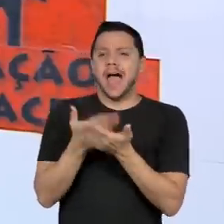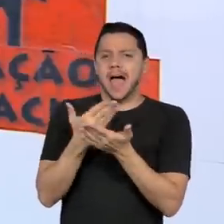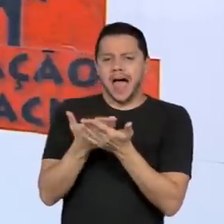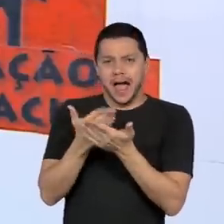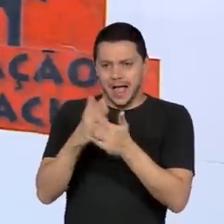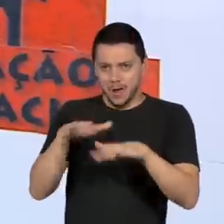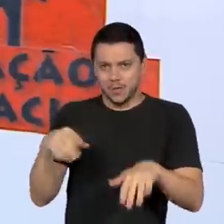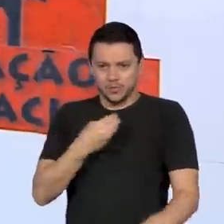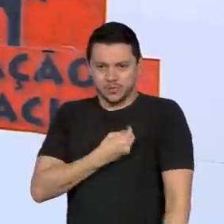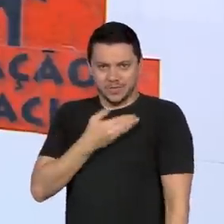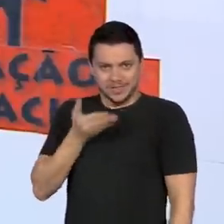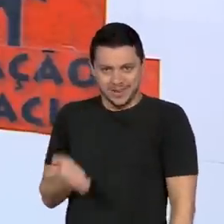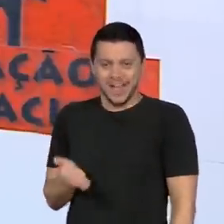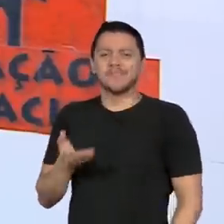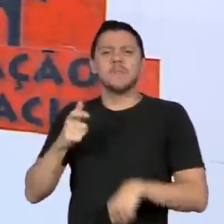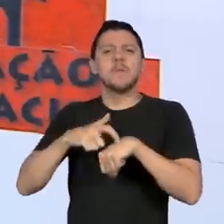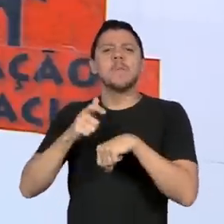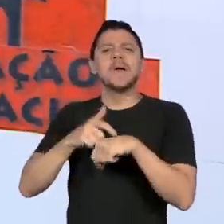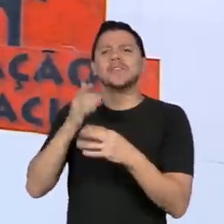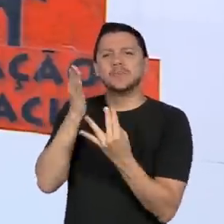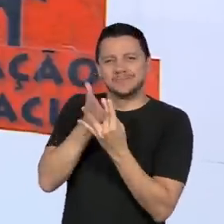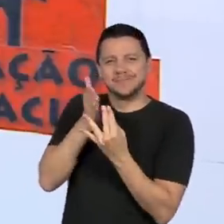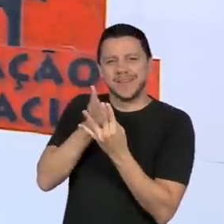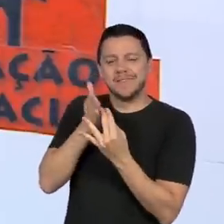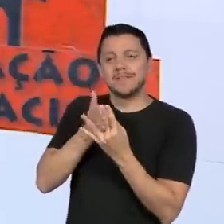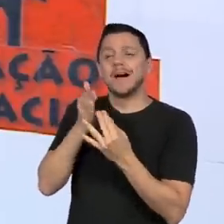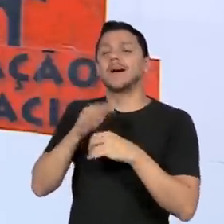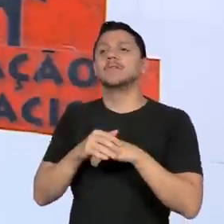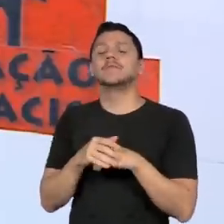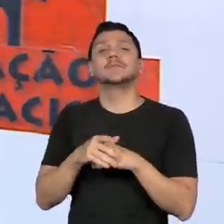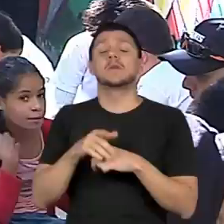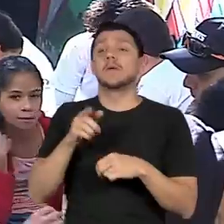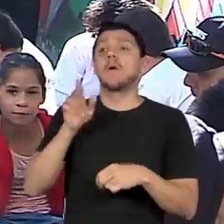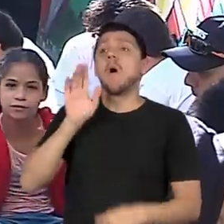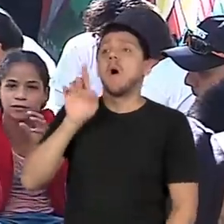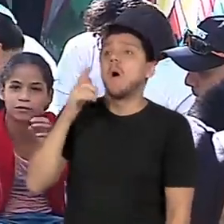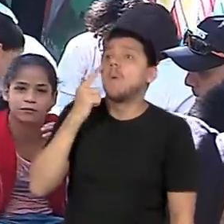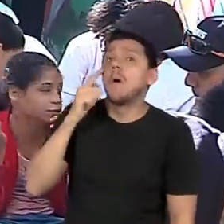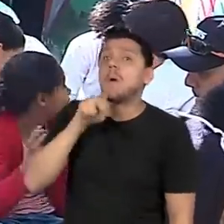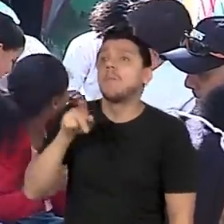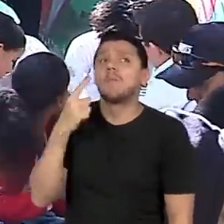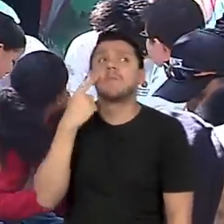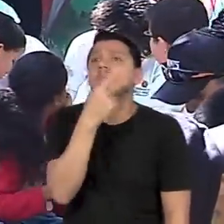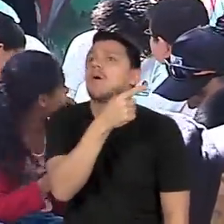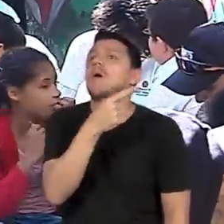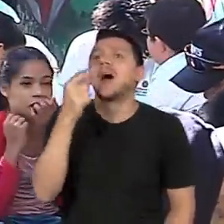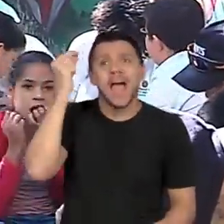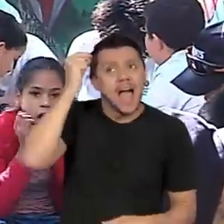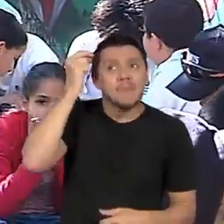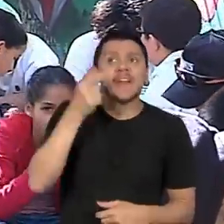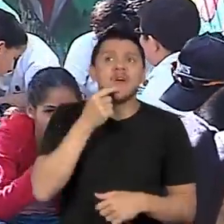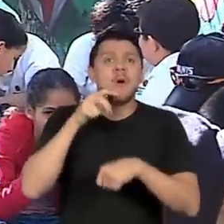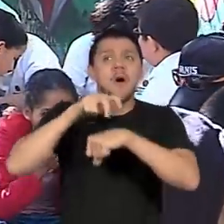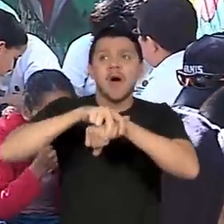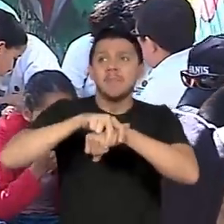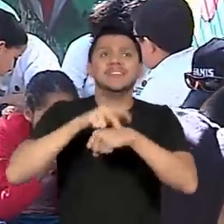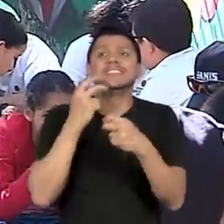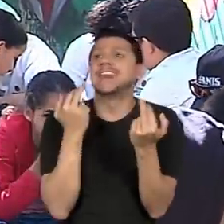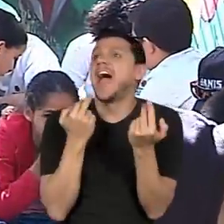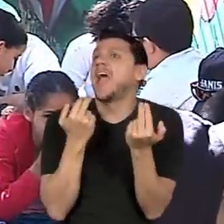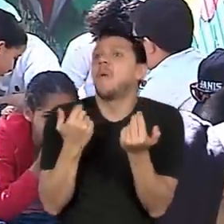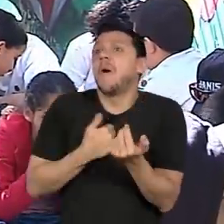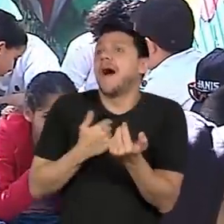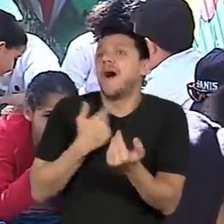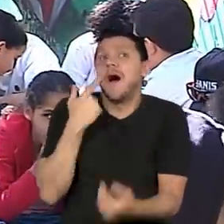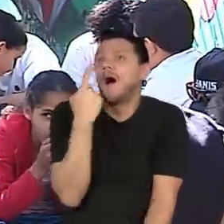procurou e falou, olha só, professor, o cabelo do emicida é igual ao meu. Ter um projeto de educação antirracista não